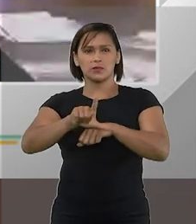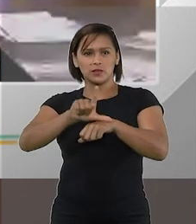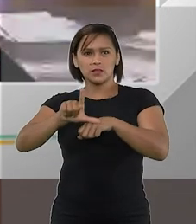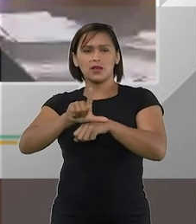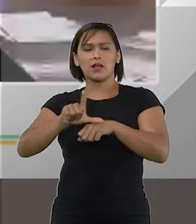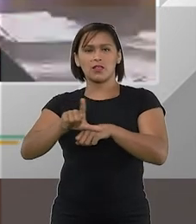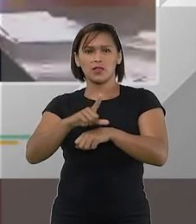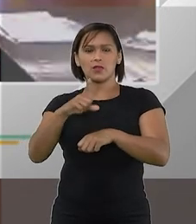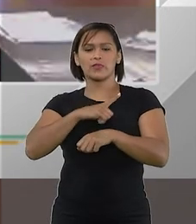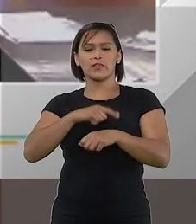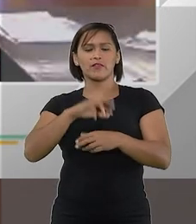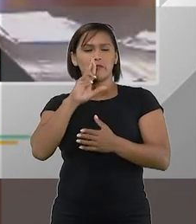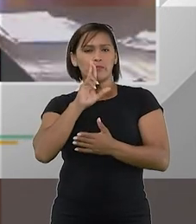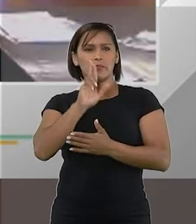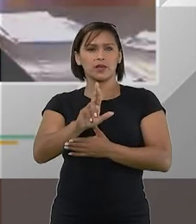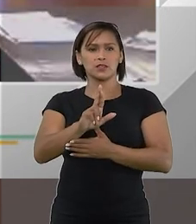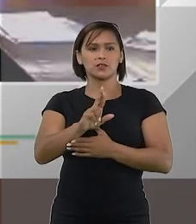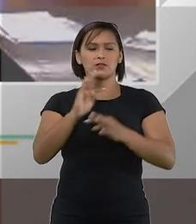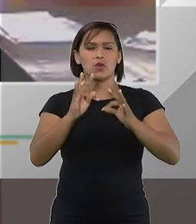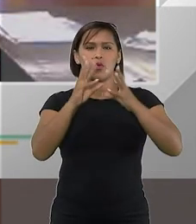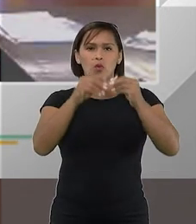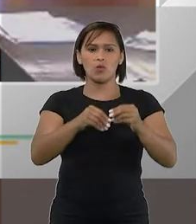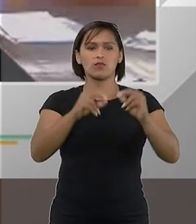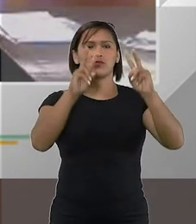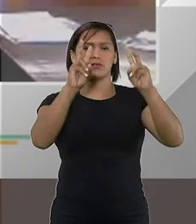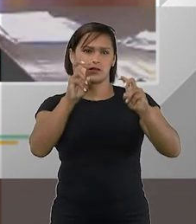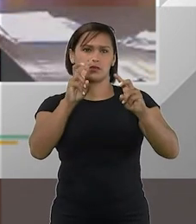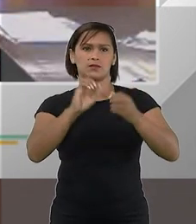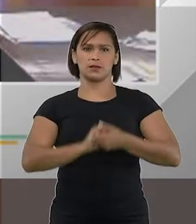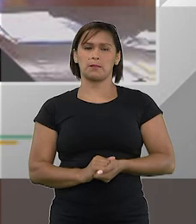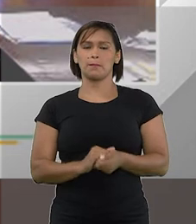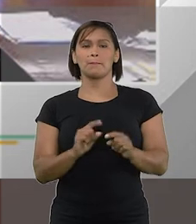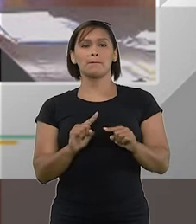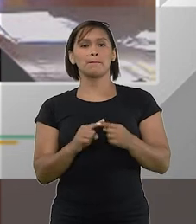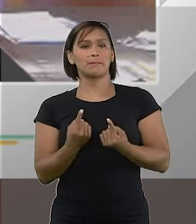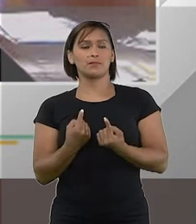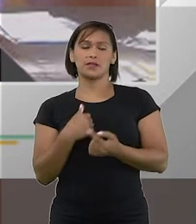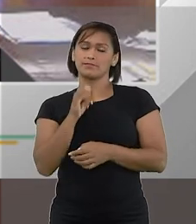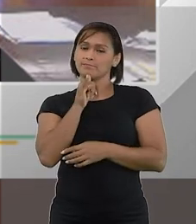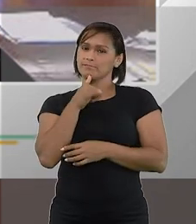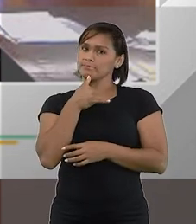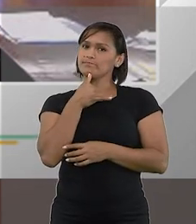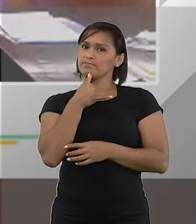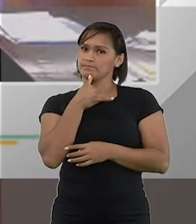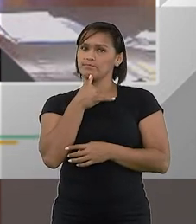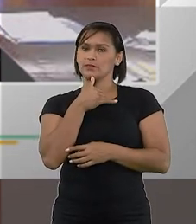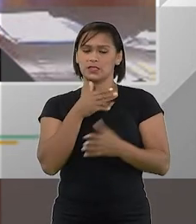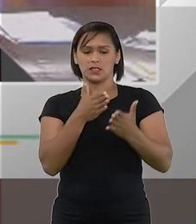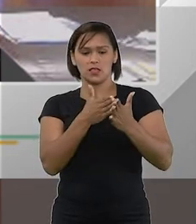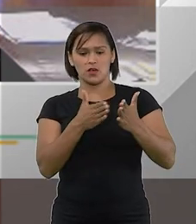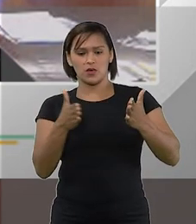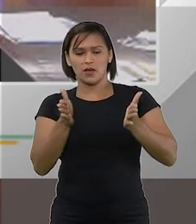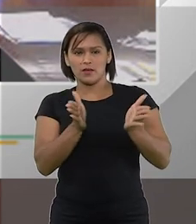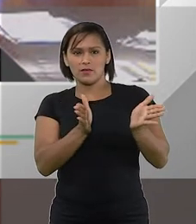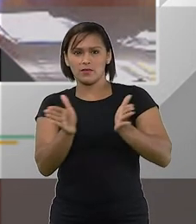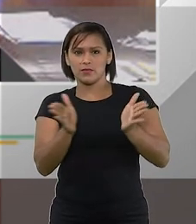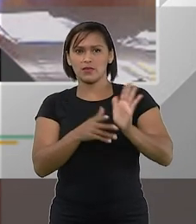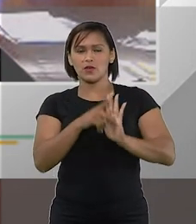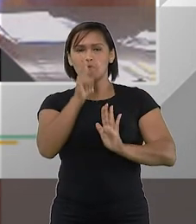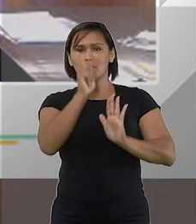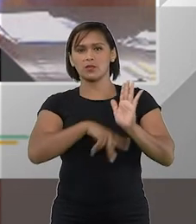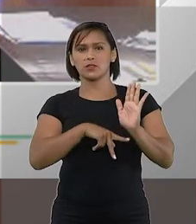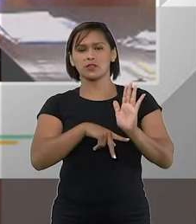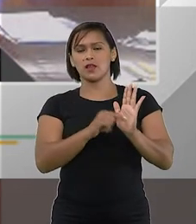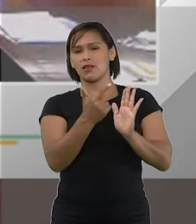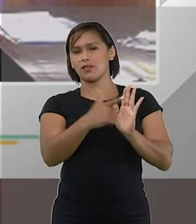legislador teve para resolver de uma vez por todas esse tema mas lamentavelmente se expurgou o projeto